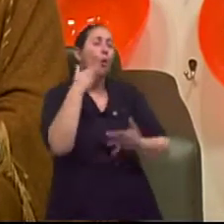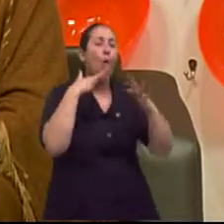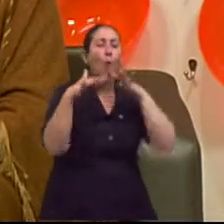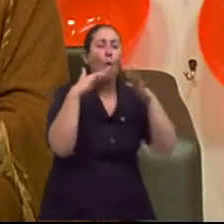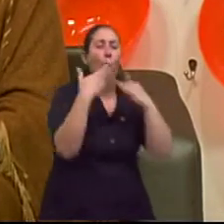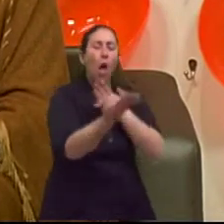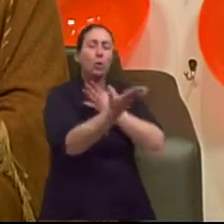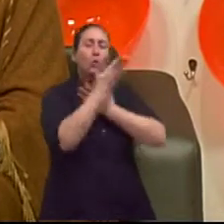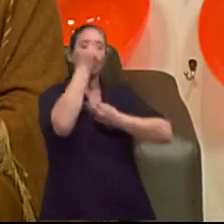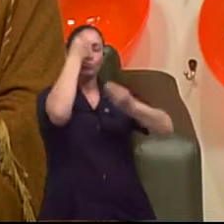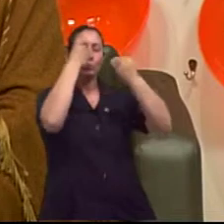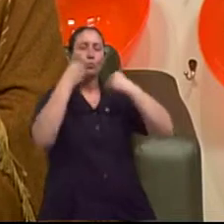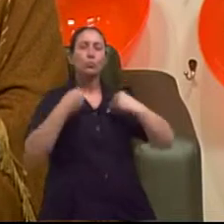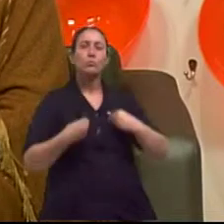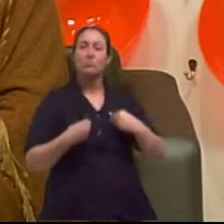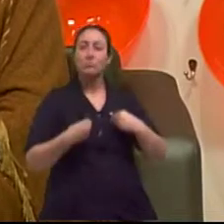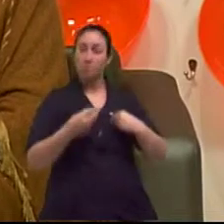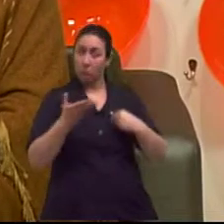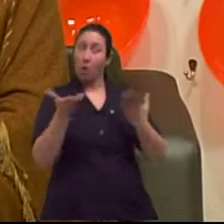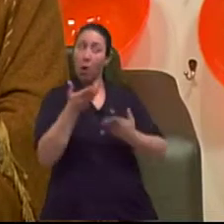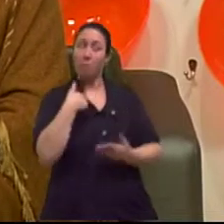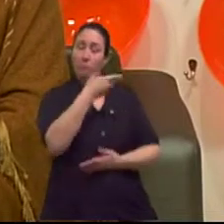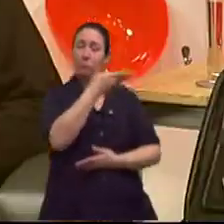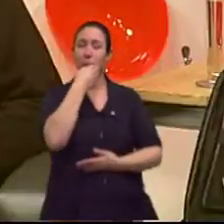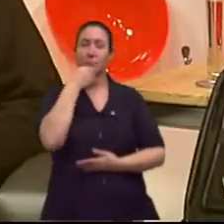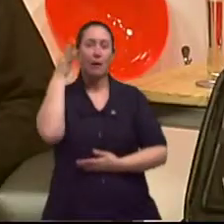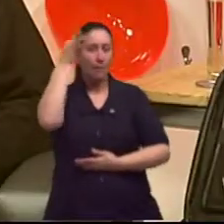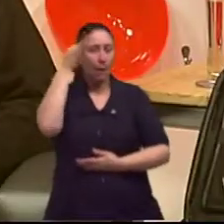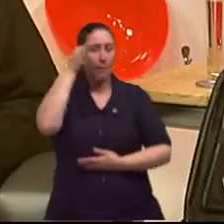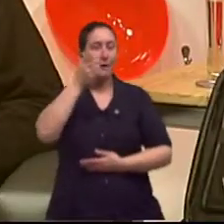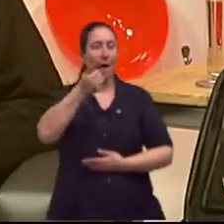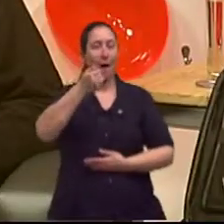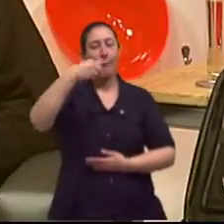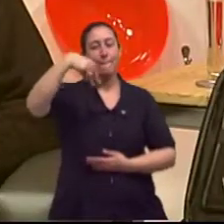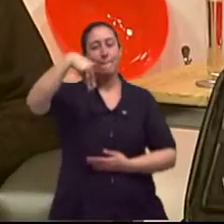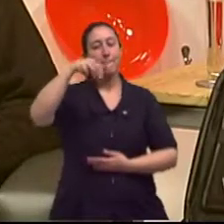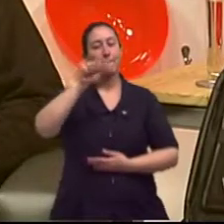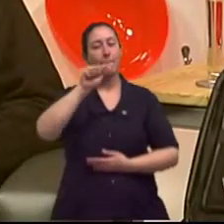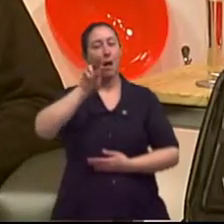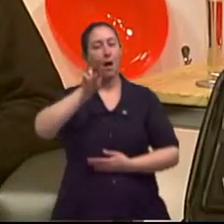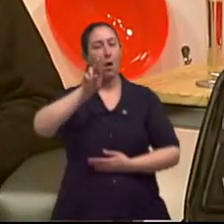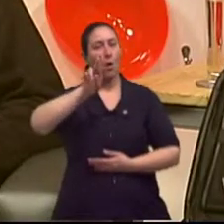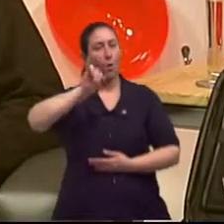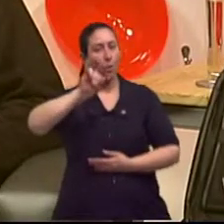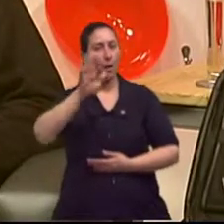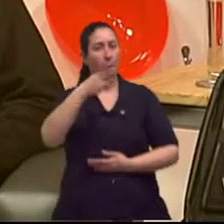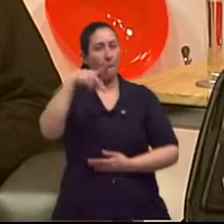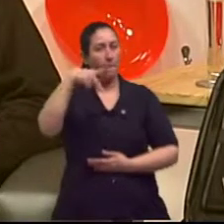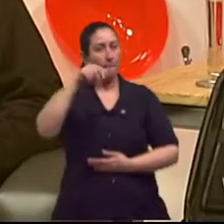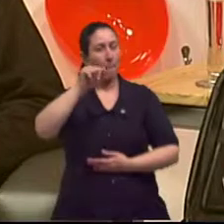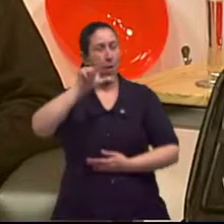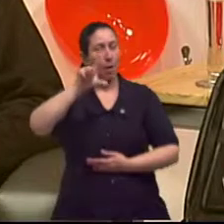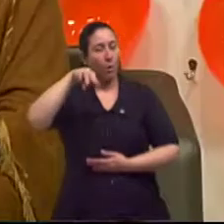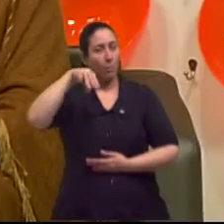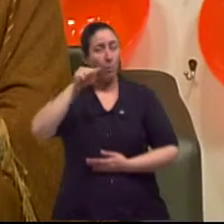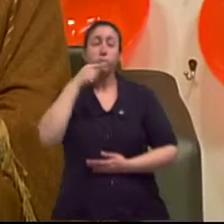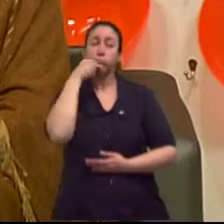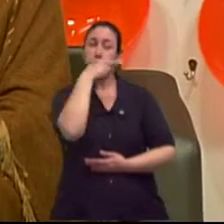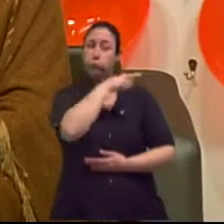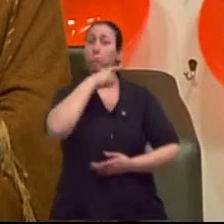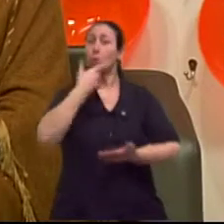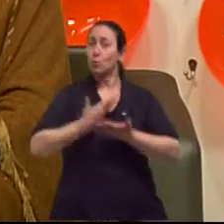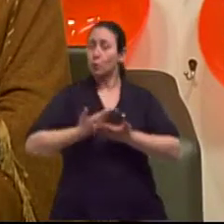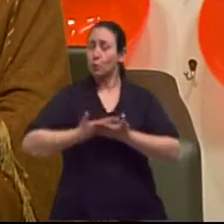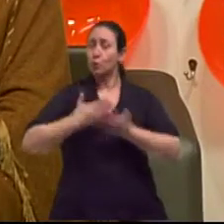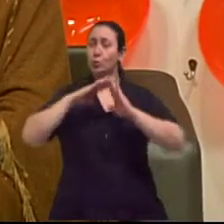eu converso agora com o terapeuta natural e complementar, a Mauri Palma. Ele é formado pela Escola de Medicina Chinesa, Neijin, e